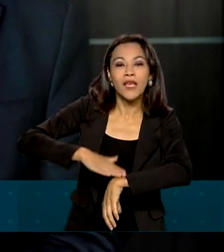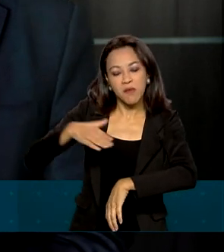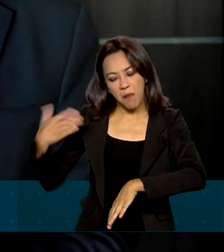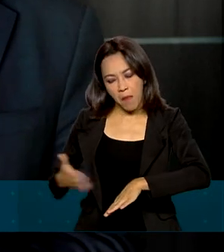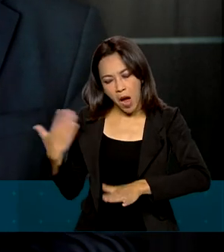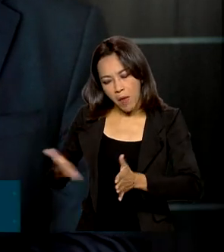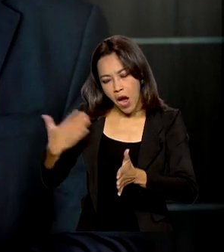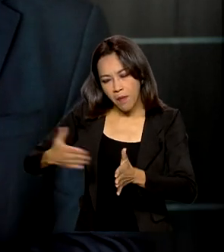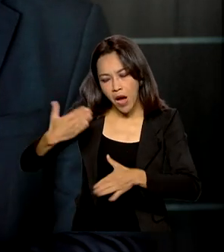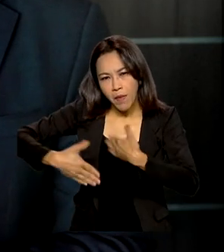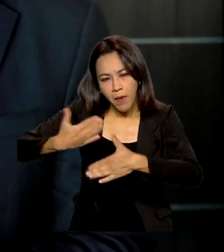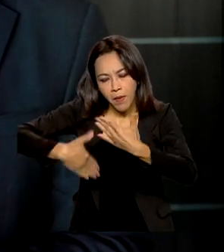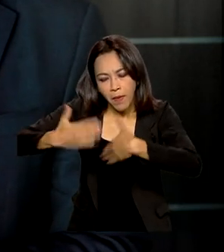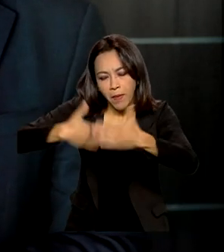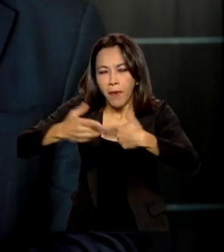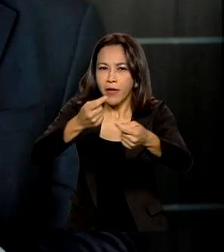e mais oportunidades de ganhar dinheiro.